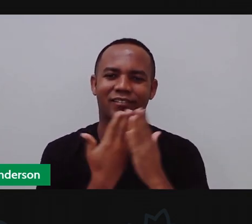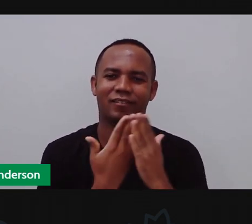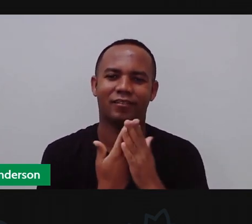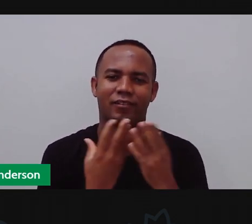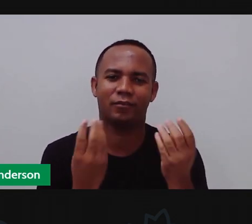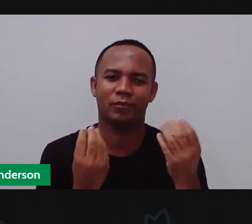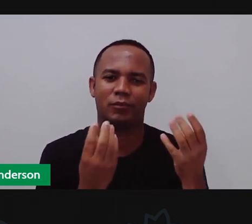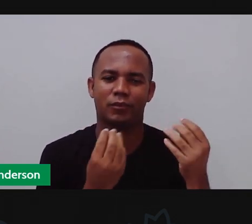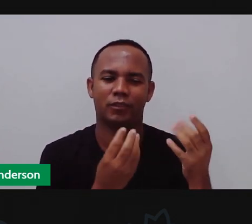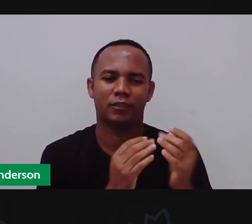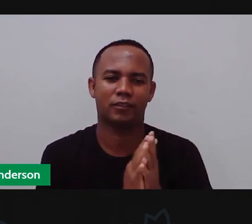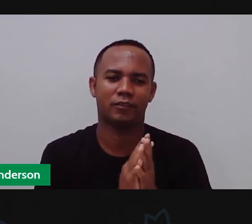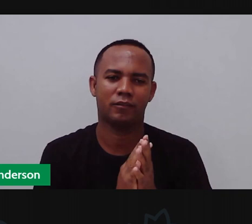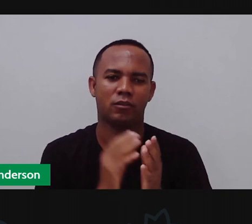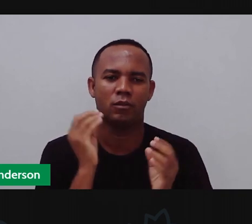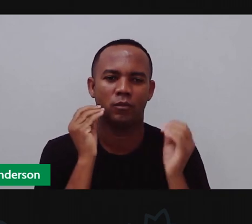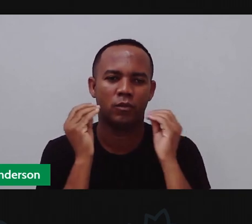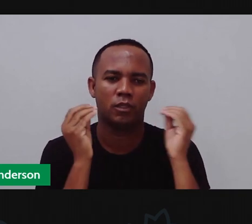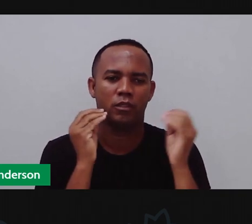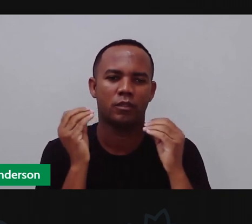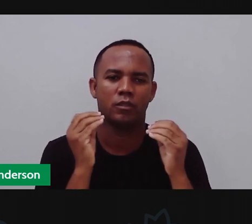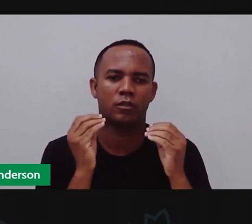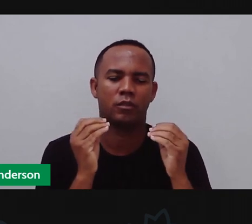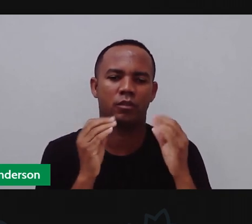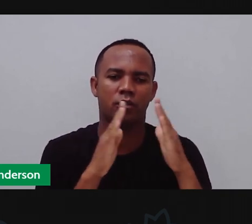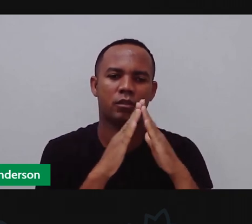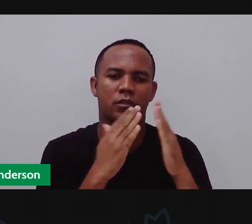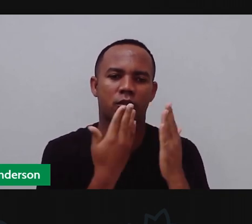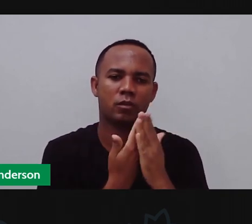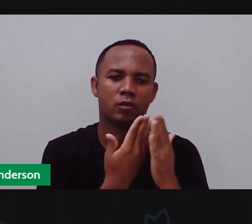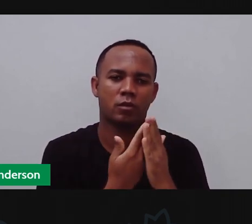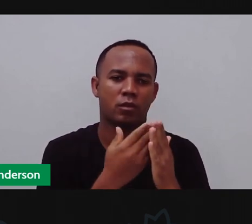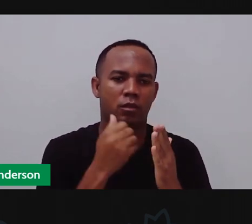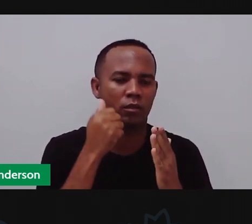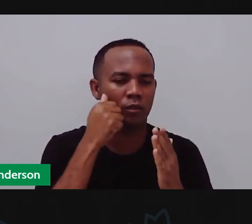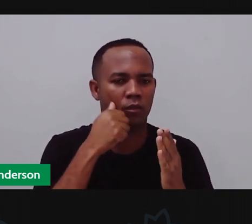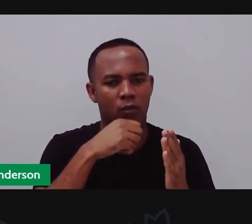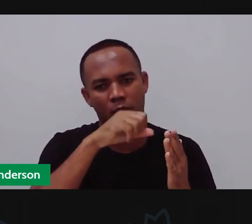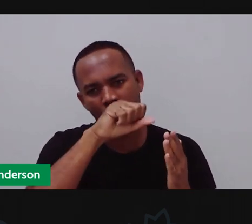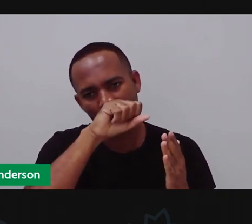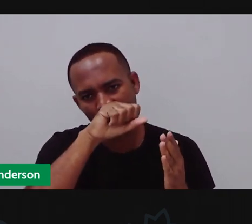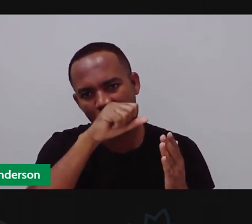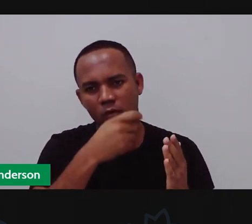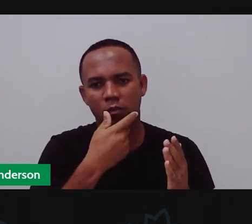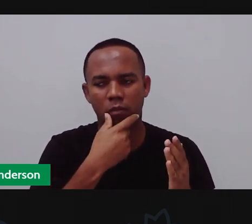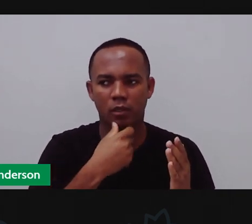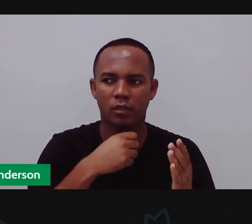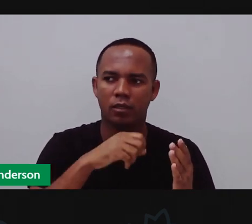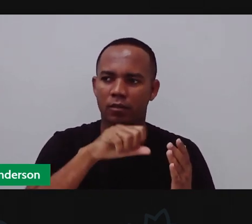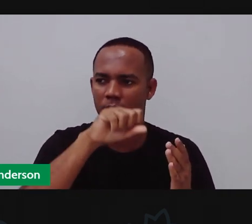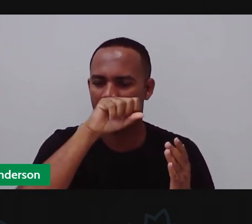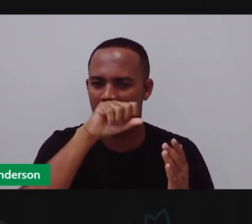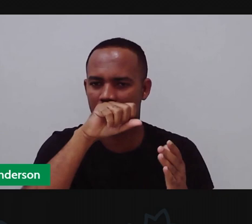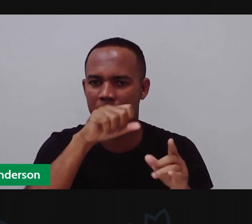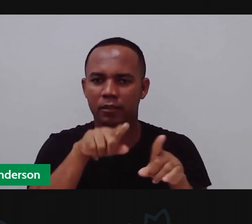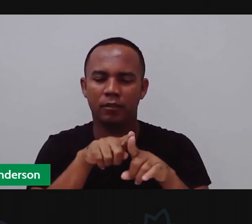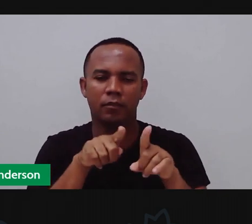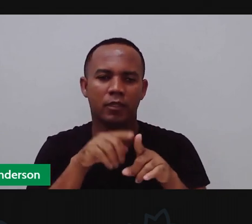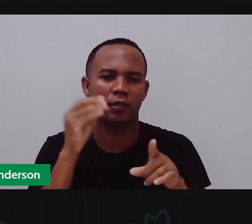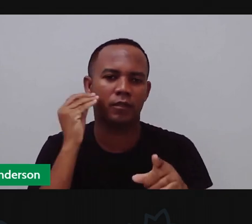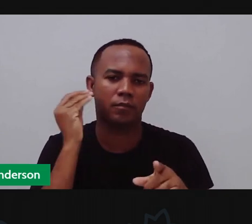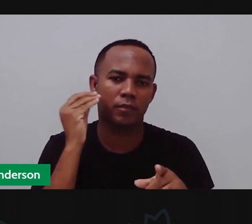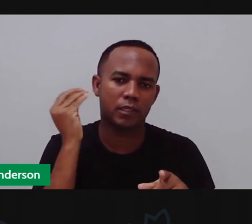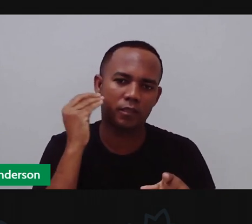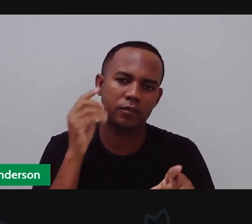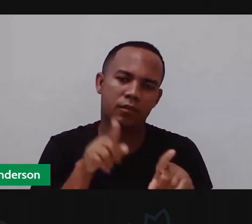né? Beijo para a escola pai e mãe, né? Essa, se eu não me engano, fica no Novo Horizonte, eu acho. Eu estou